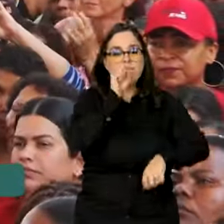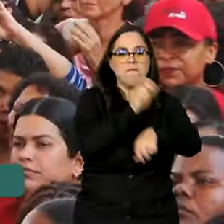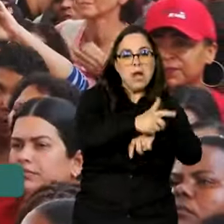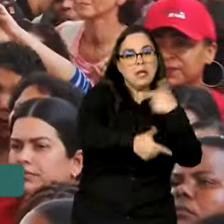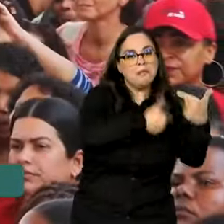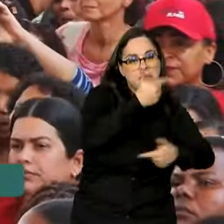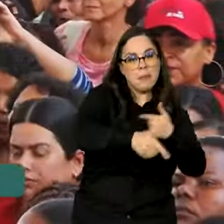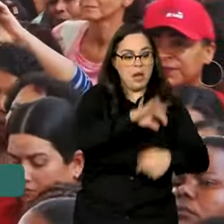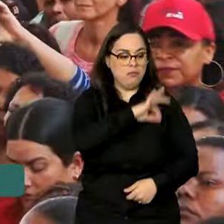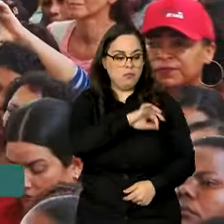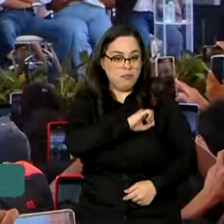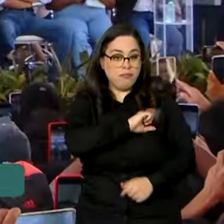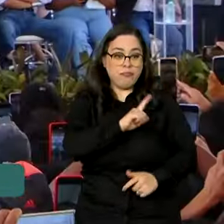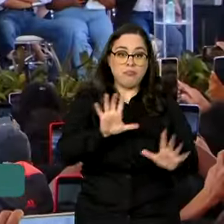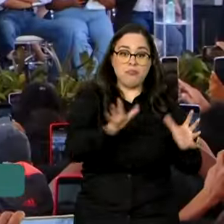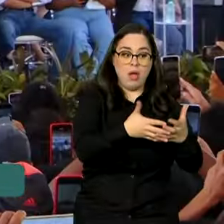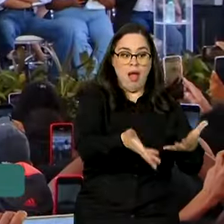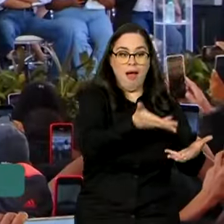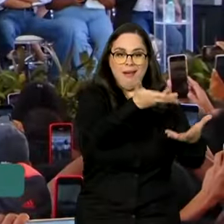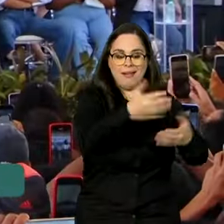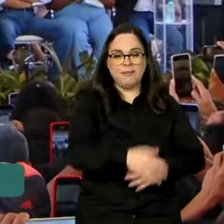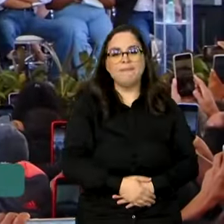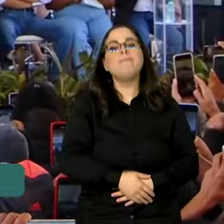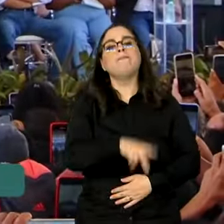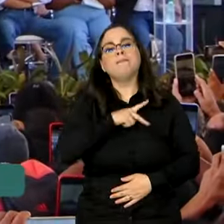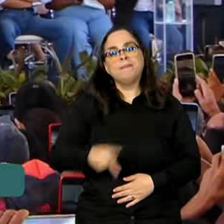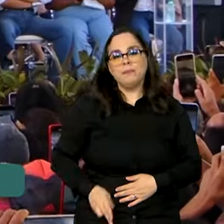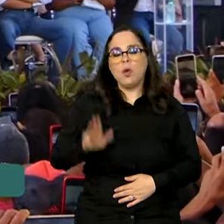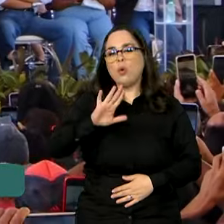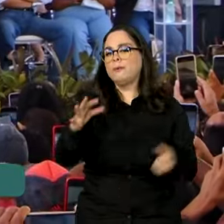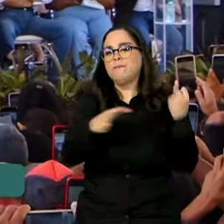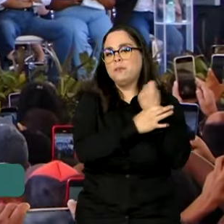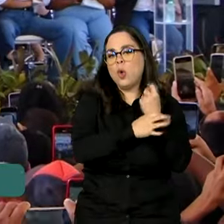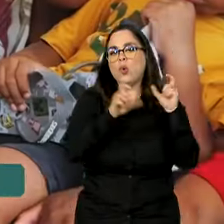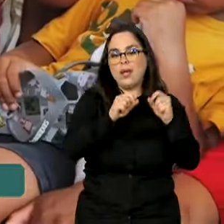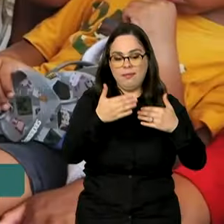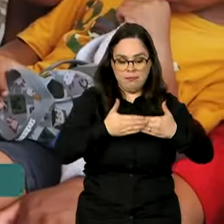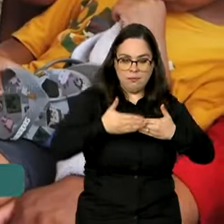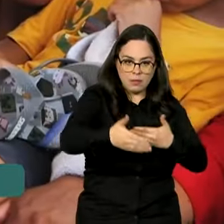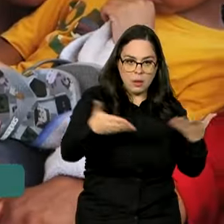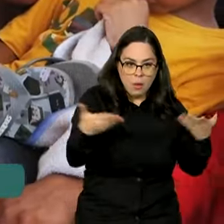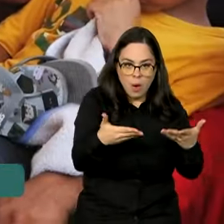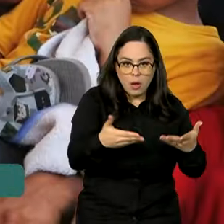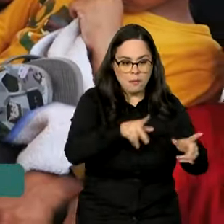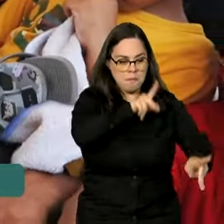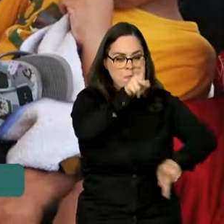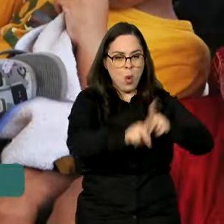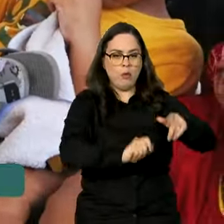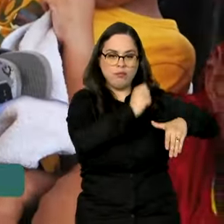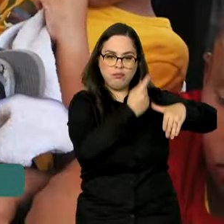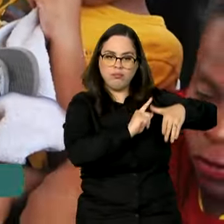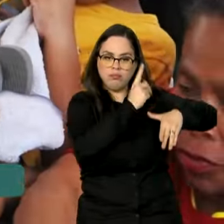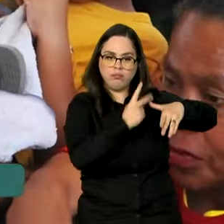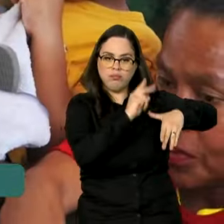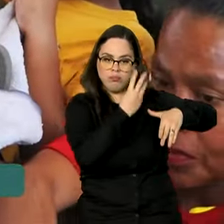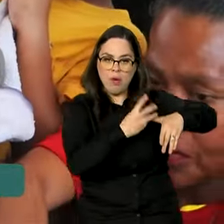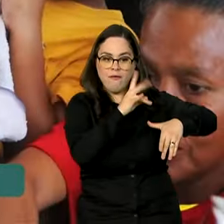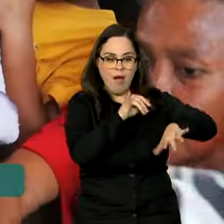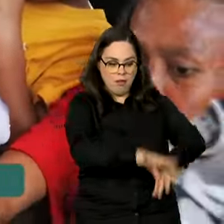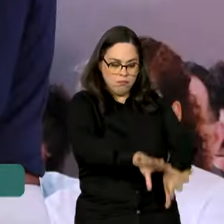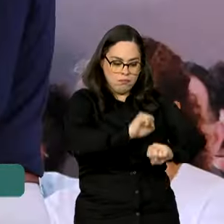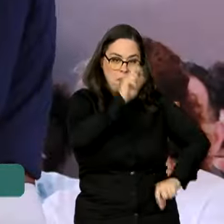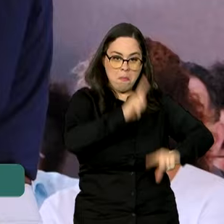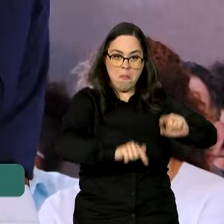geração de renda para a região. Lula garantiu que, a partir de agora, a população quilombola vai receber